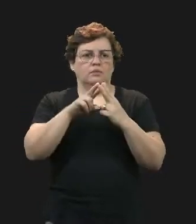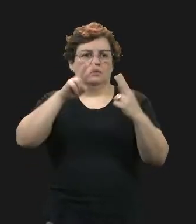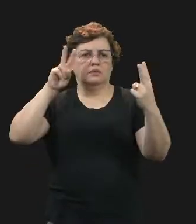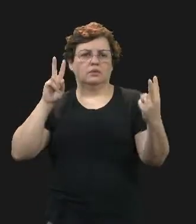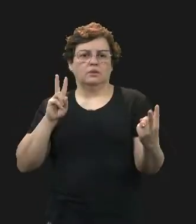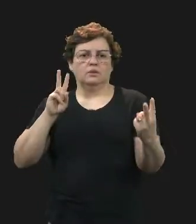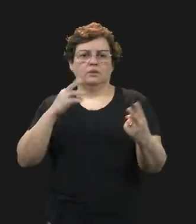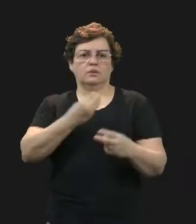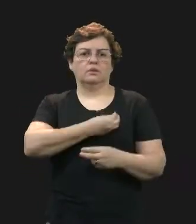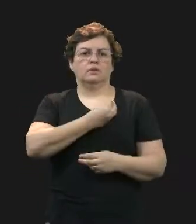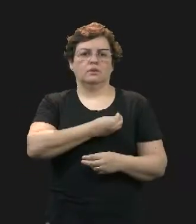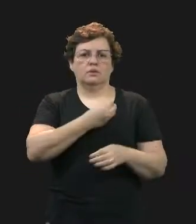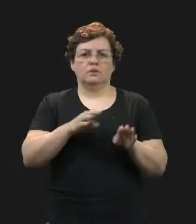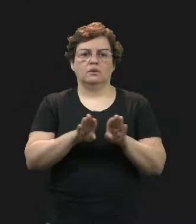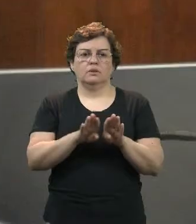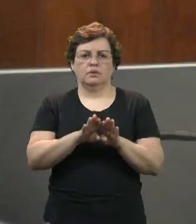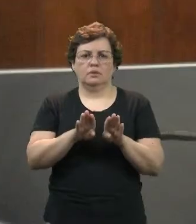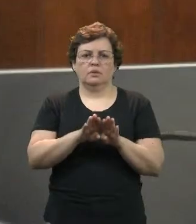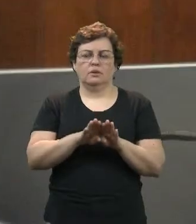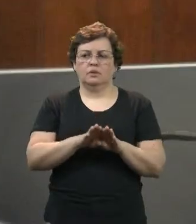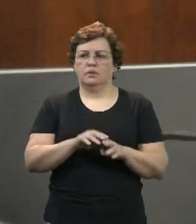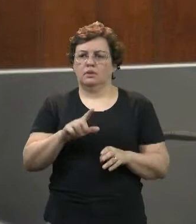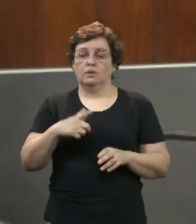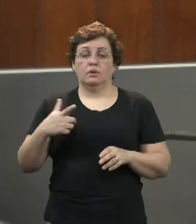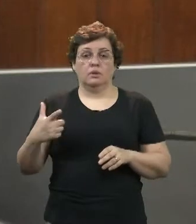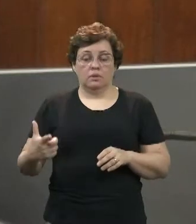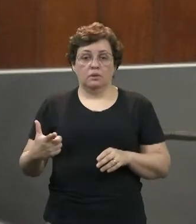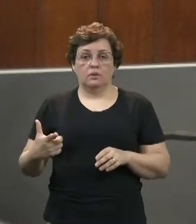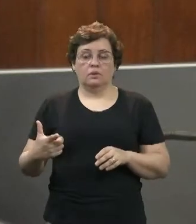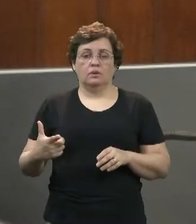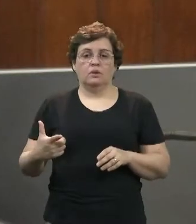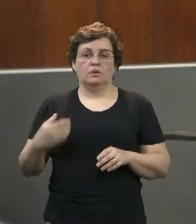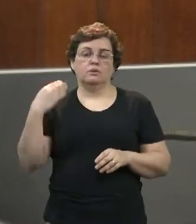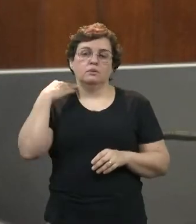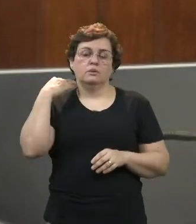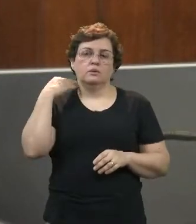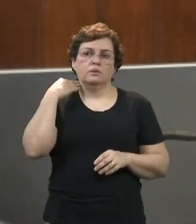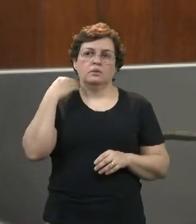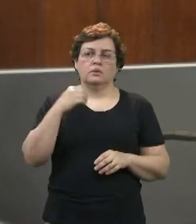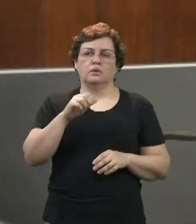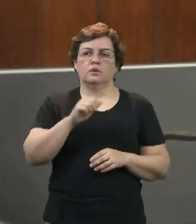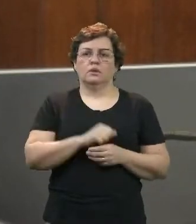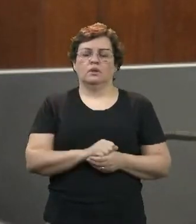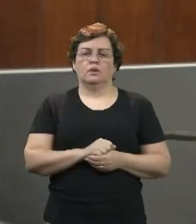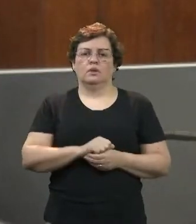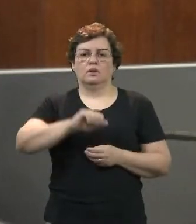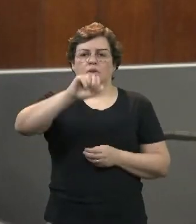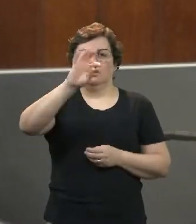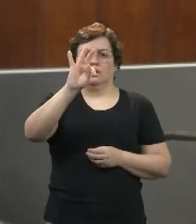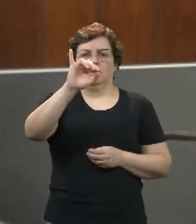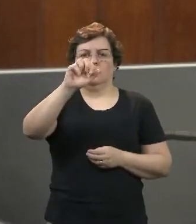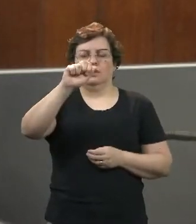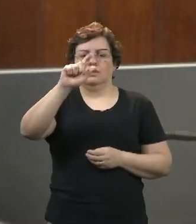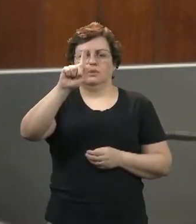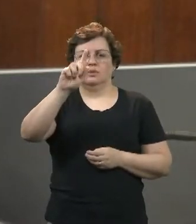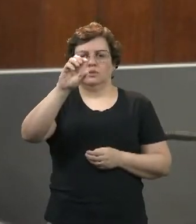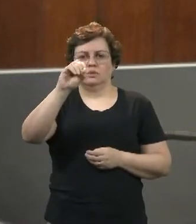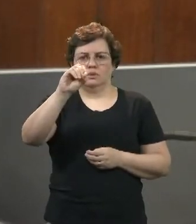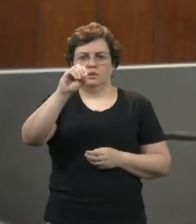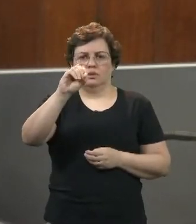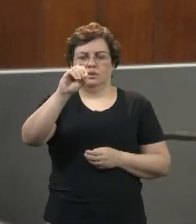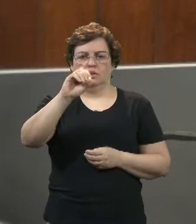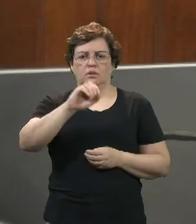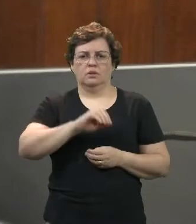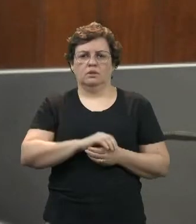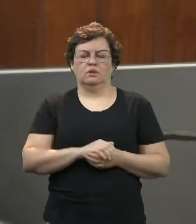do Banco Daicoval, Sr. Alexandre Moreno, gerente regional. E Sr. Tiago José de Almeida, representante